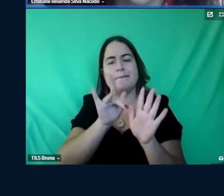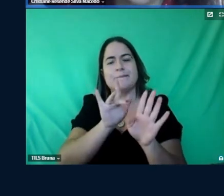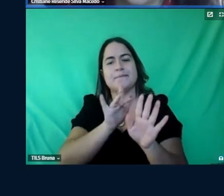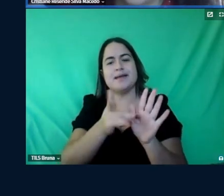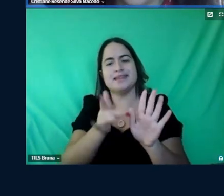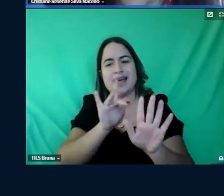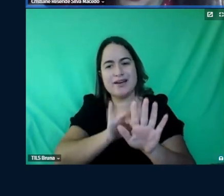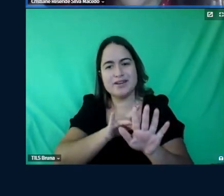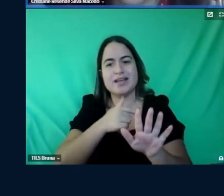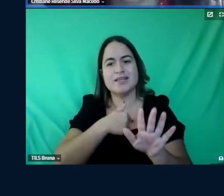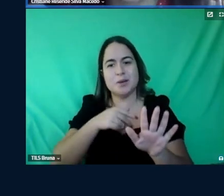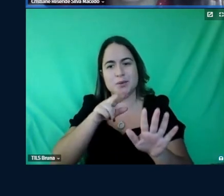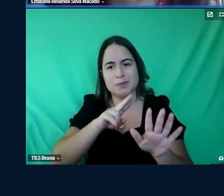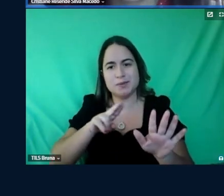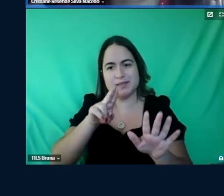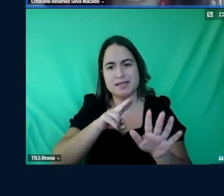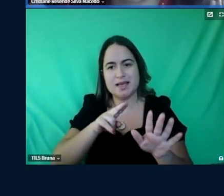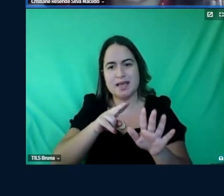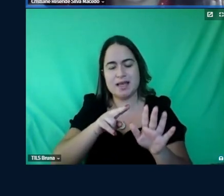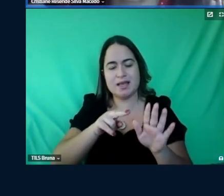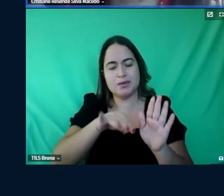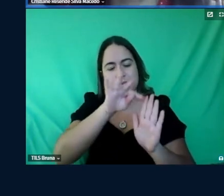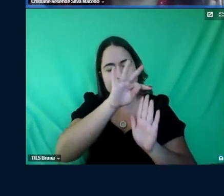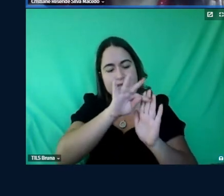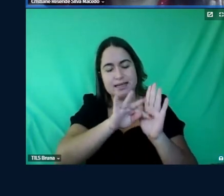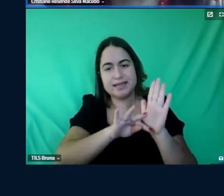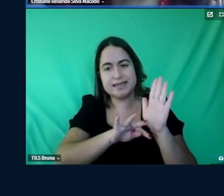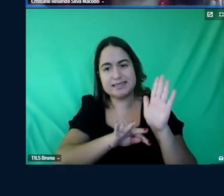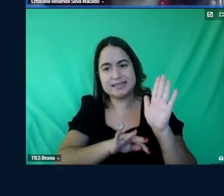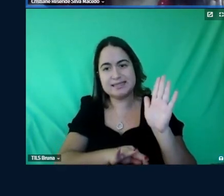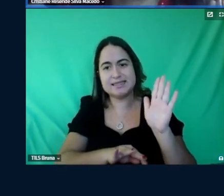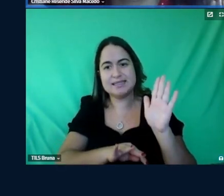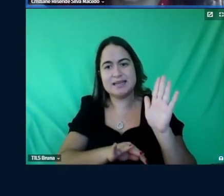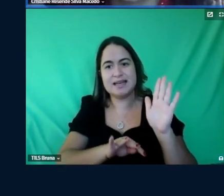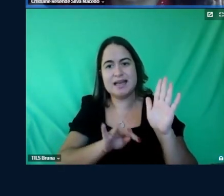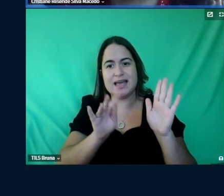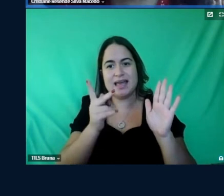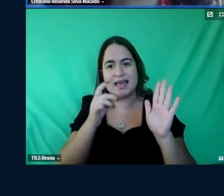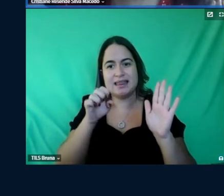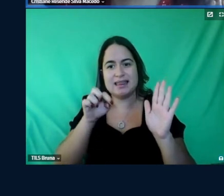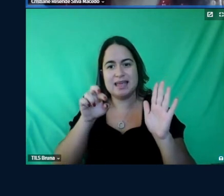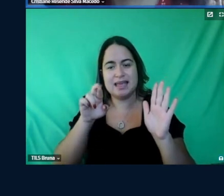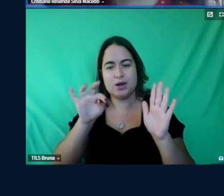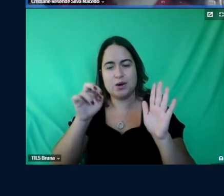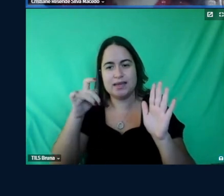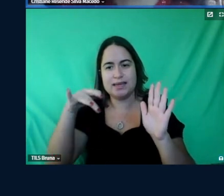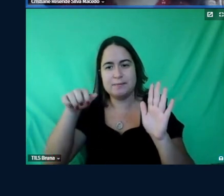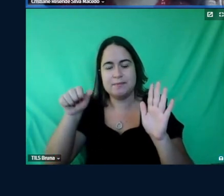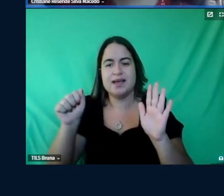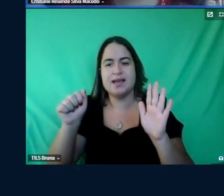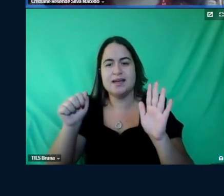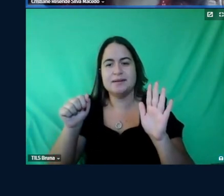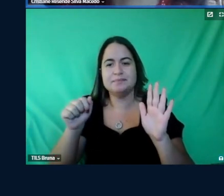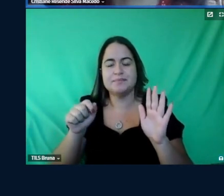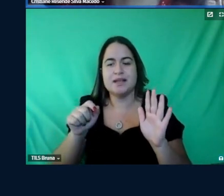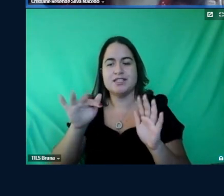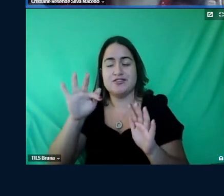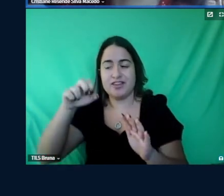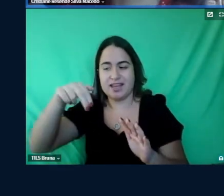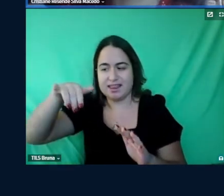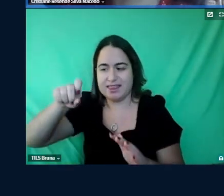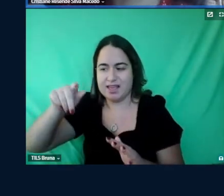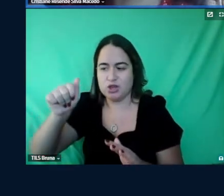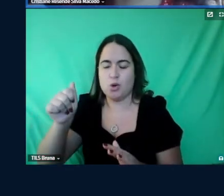utilizei na ao longo da dissertação da heteronímia de Fernando Pessoa das várias identidades que eu tenho